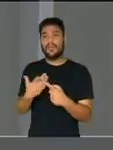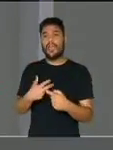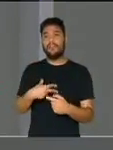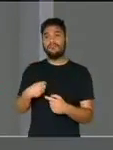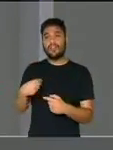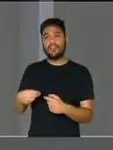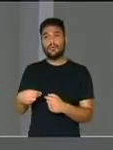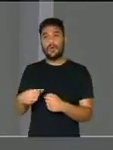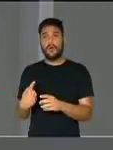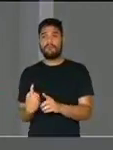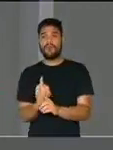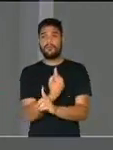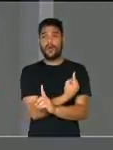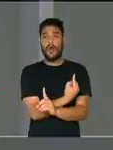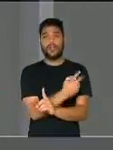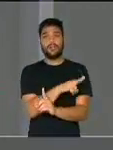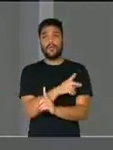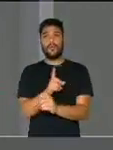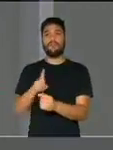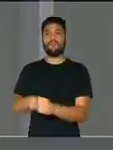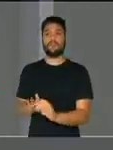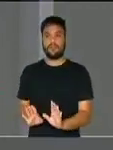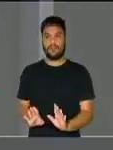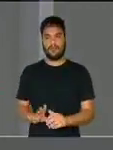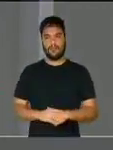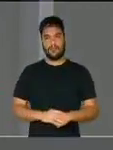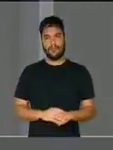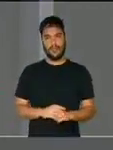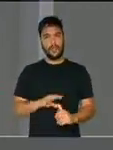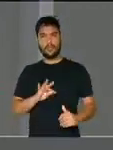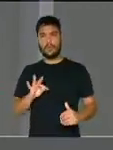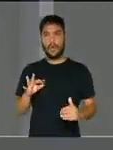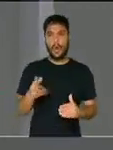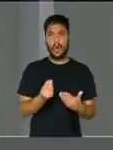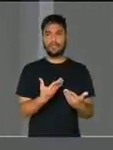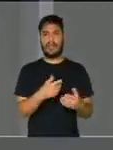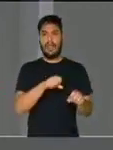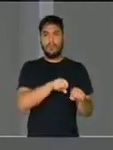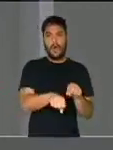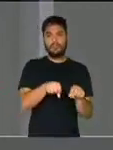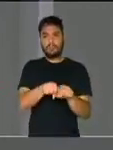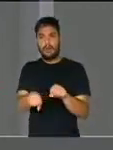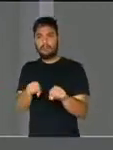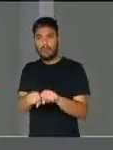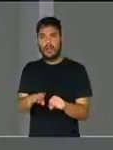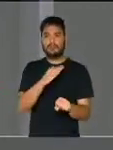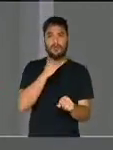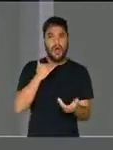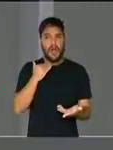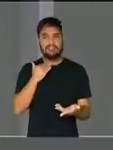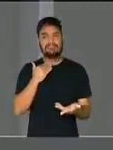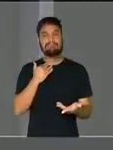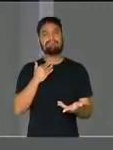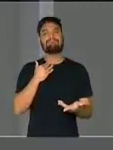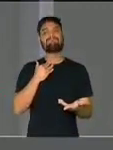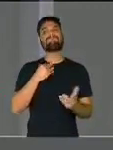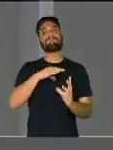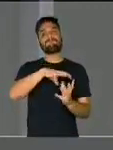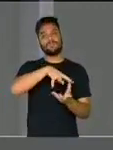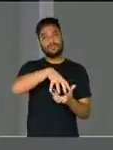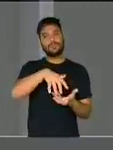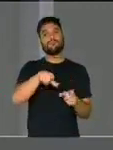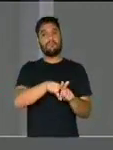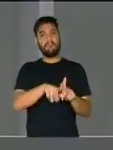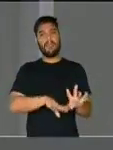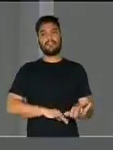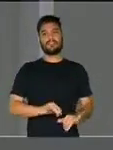voltariam. Toda destruição de vida é uma perda para a humanidade. Quando ela é